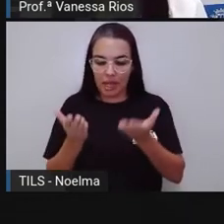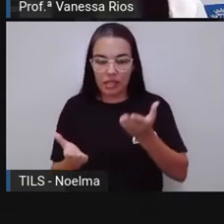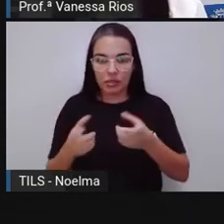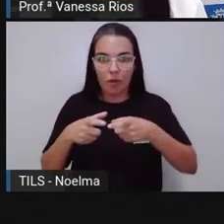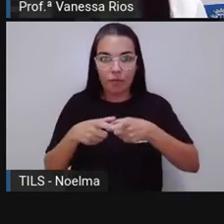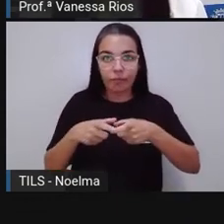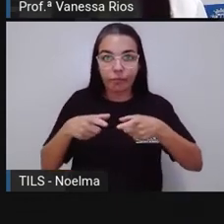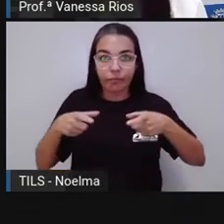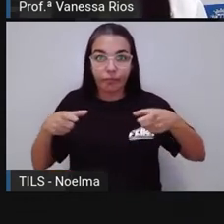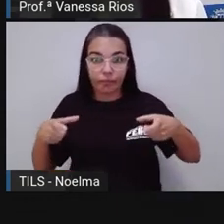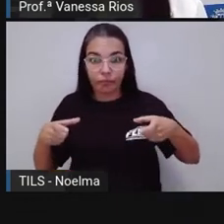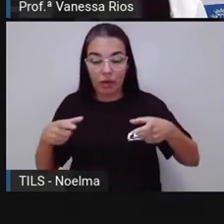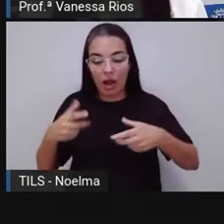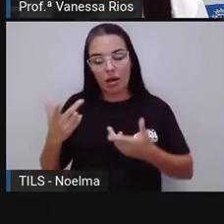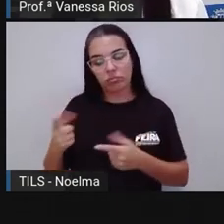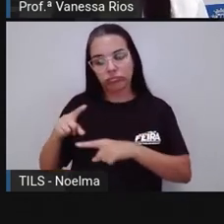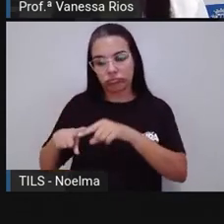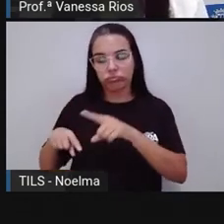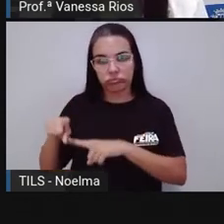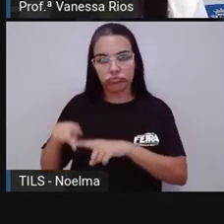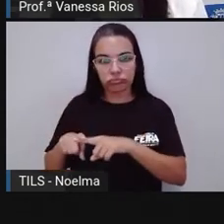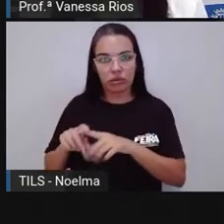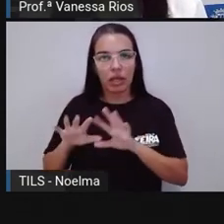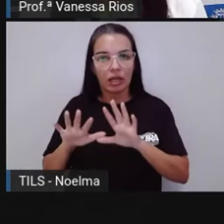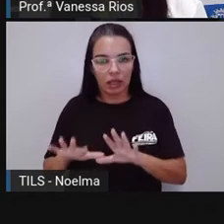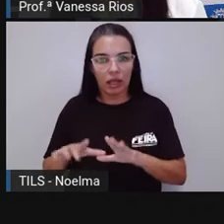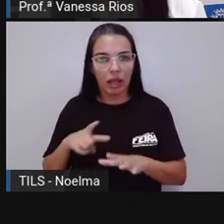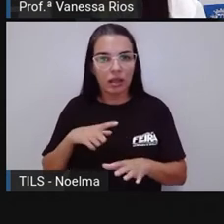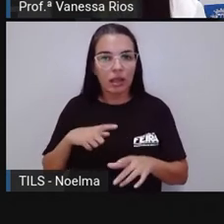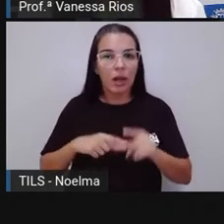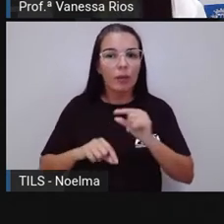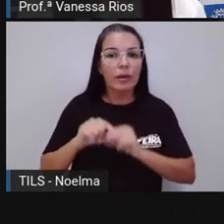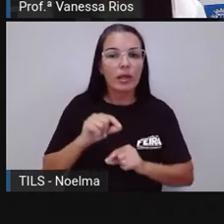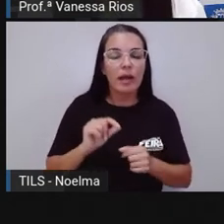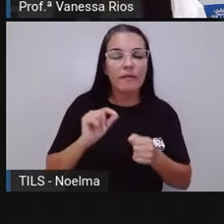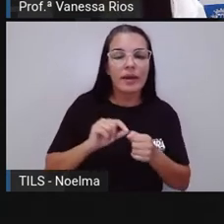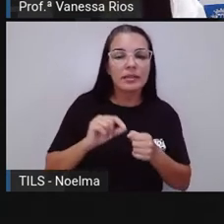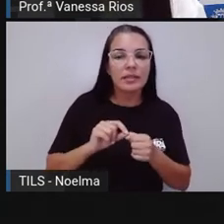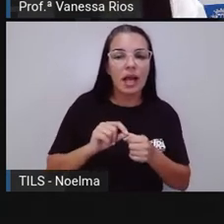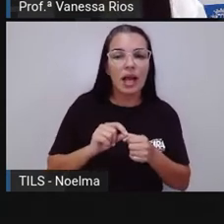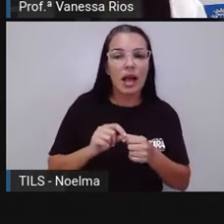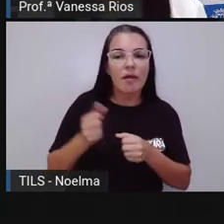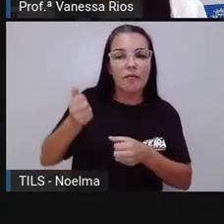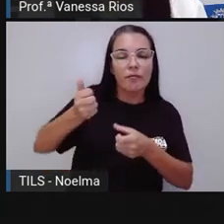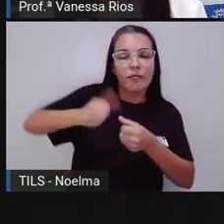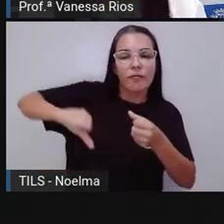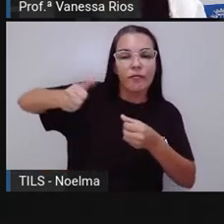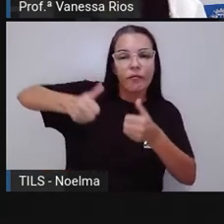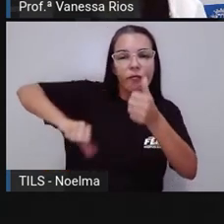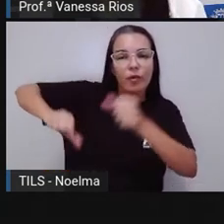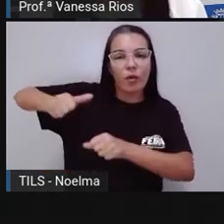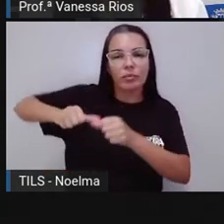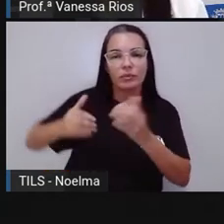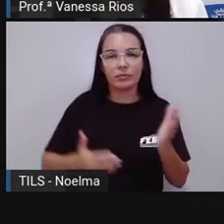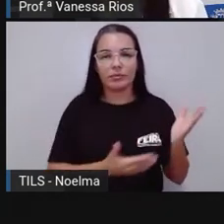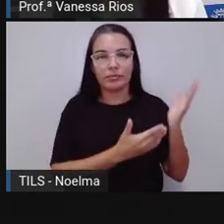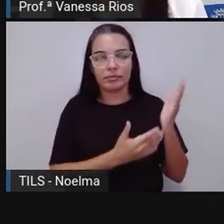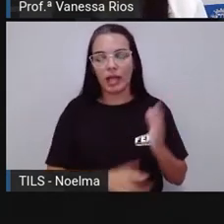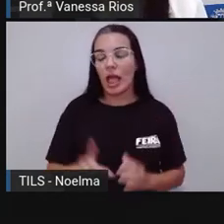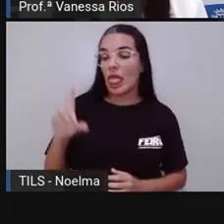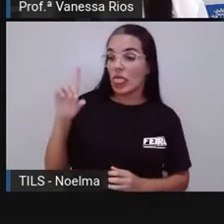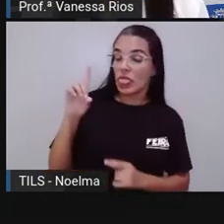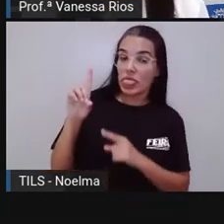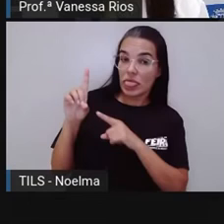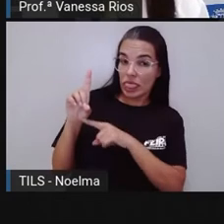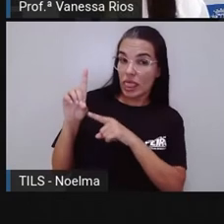volume é ocupado por uma matéria. E com essa relação, a gente pode construir a fórmula representada abaixo. Então, nós